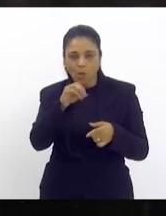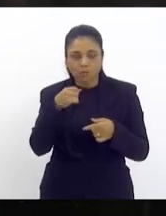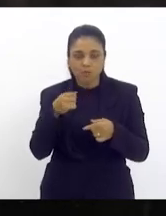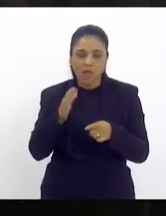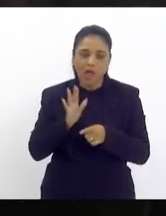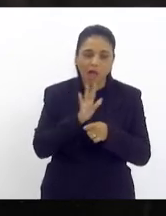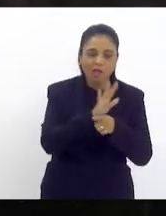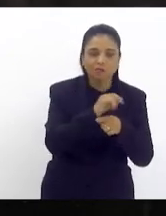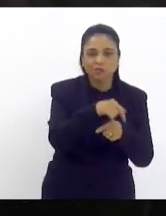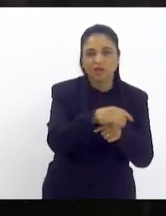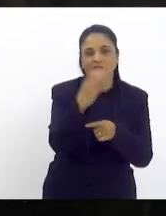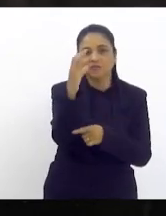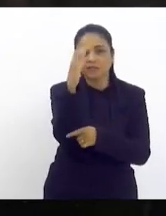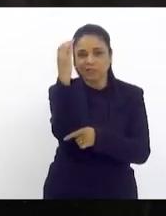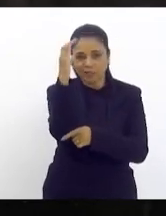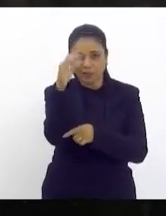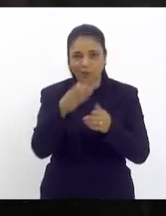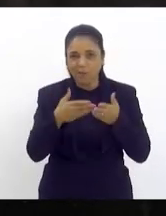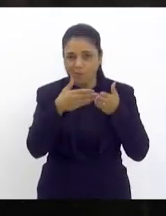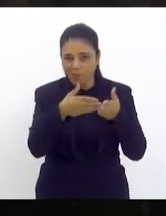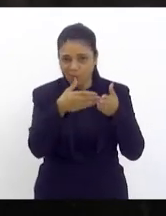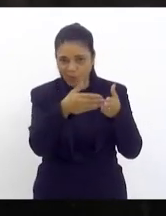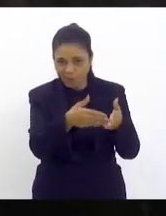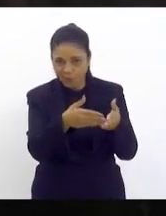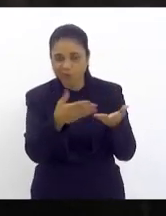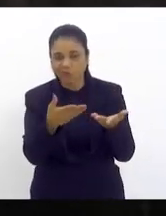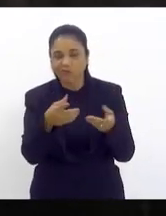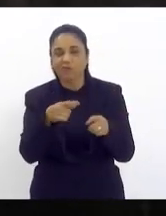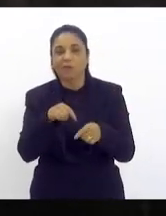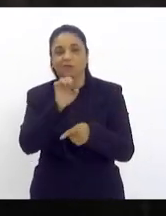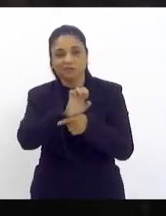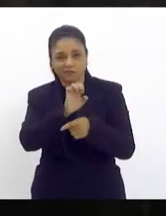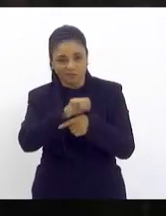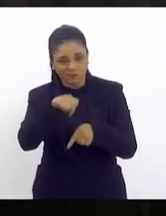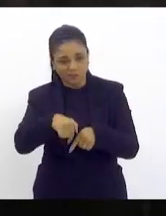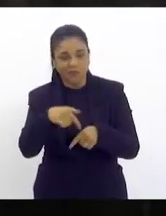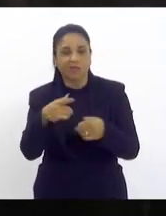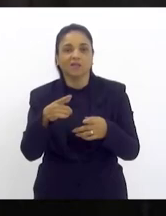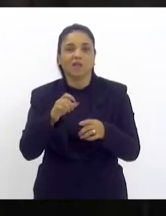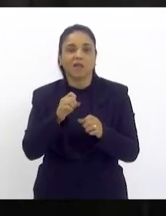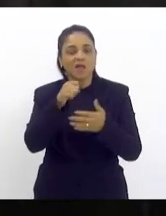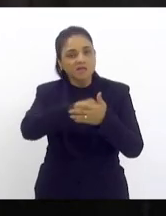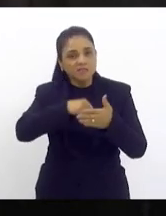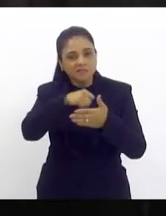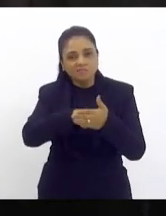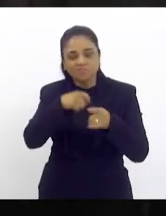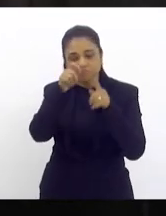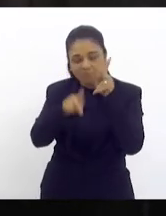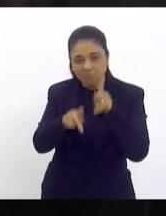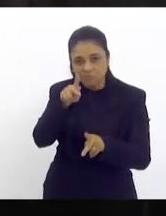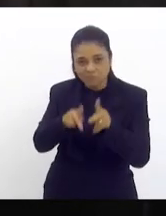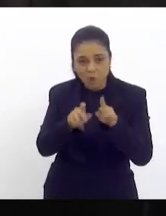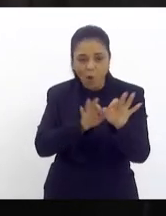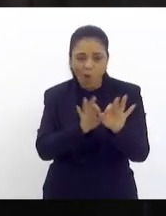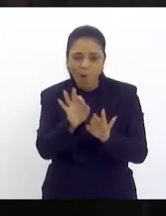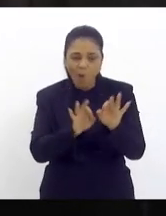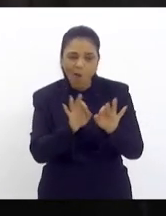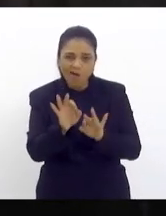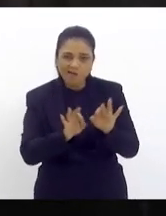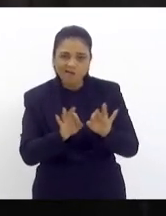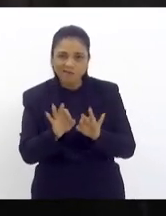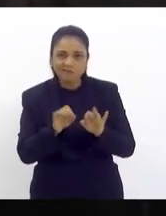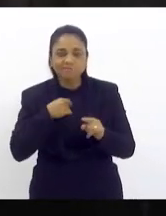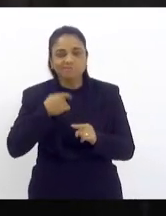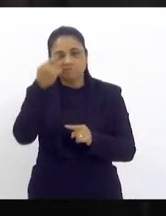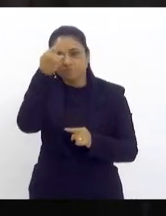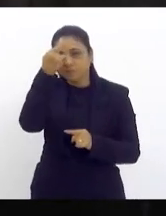Niterói e também o porto da cidade do Rio de Janeiro mostrar também a resistência de um povo a capacidade de organização e